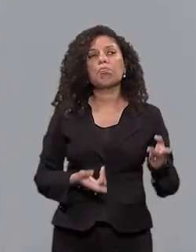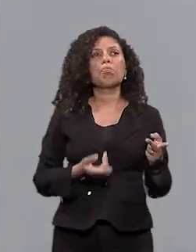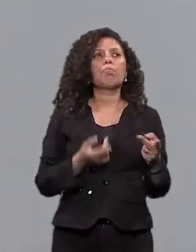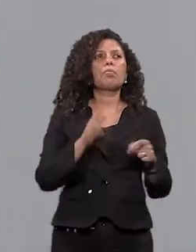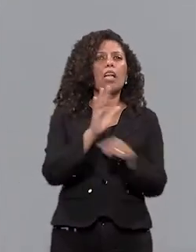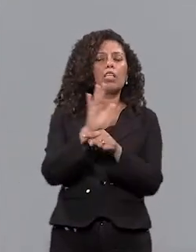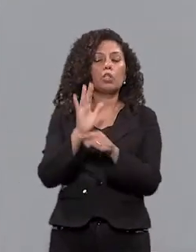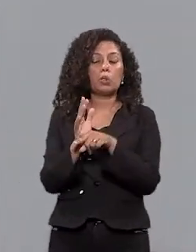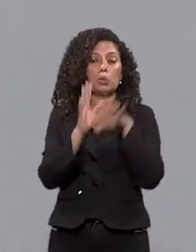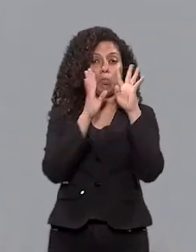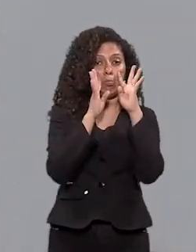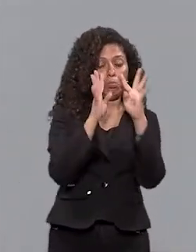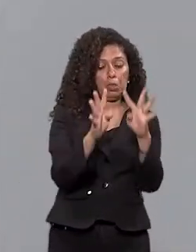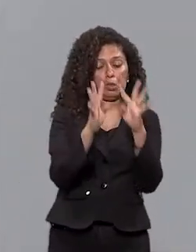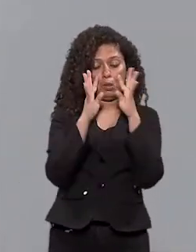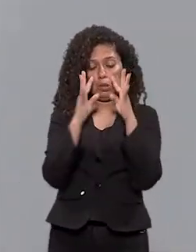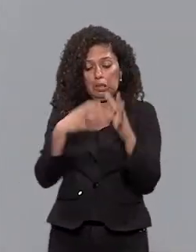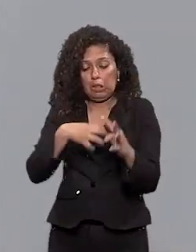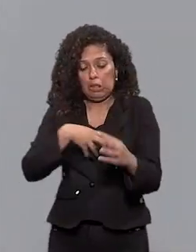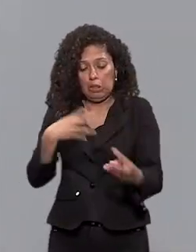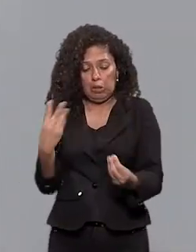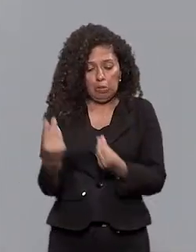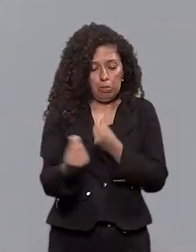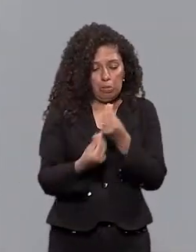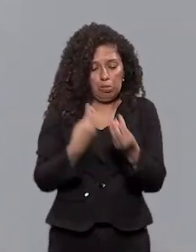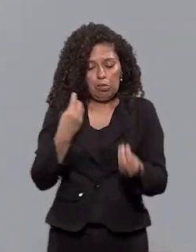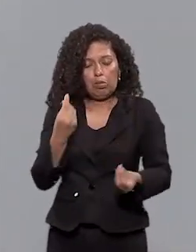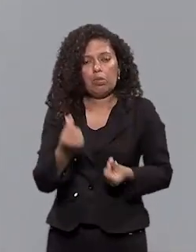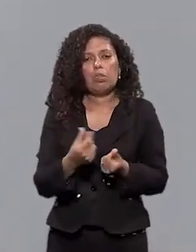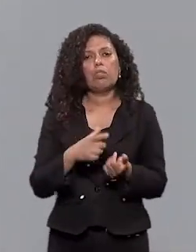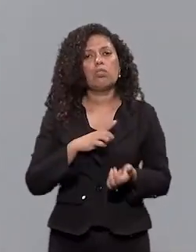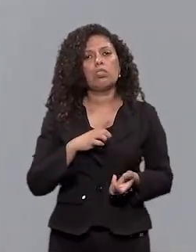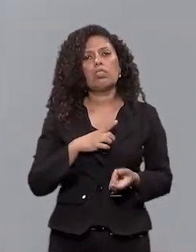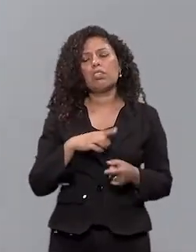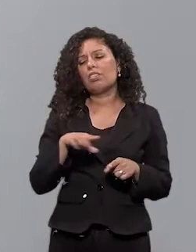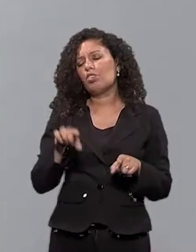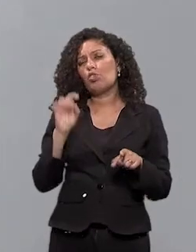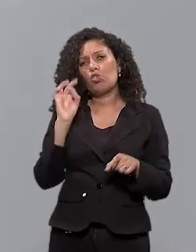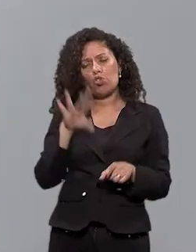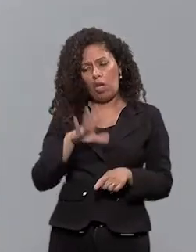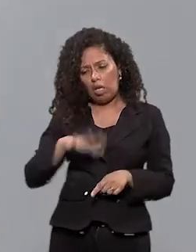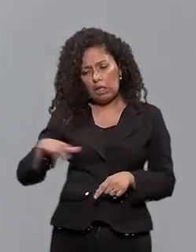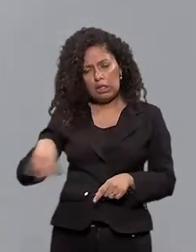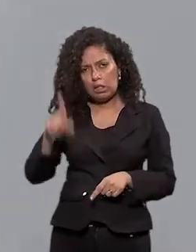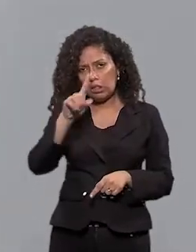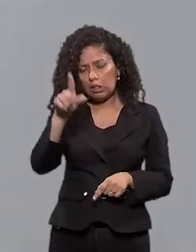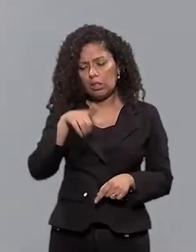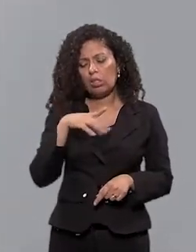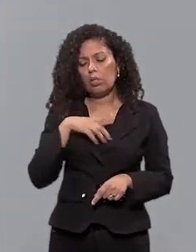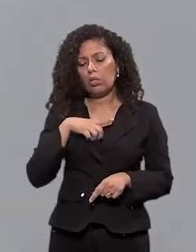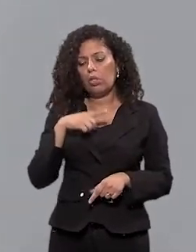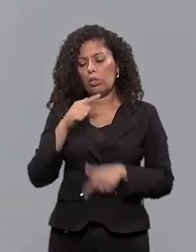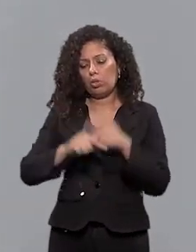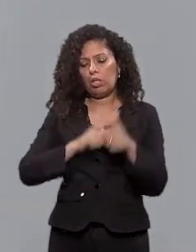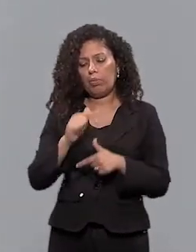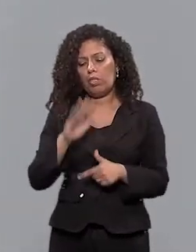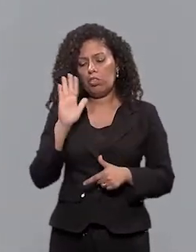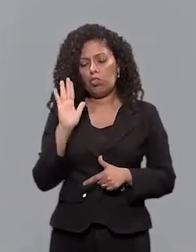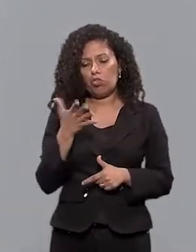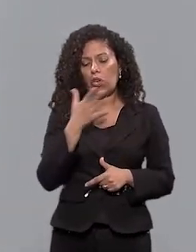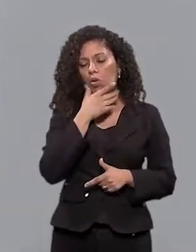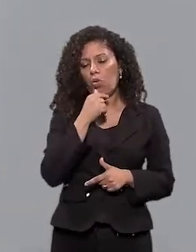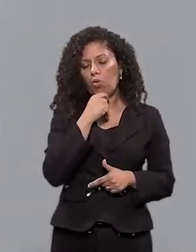centralização das emoções dessa criança E não só com crianças também Eu já trabalhei com um senhor